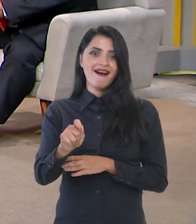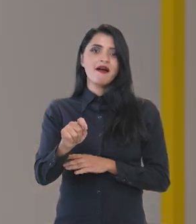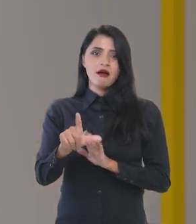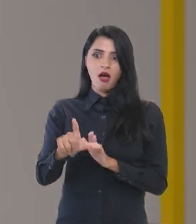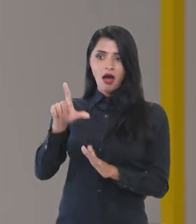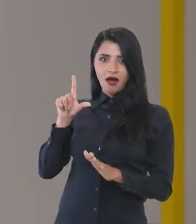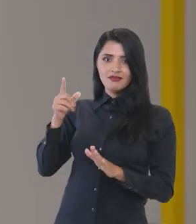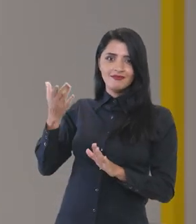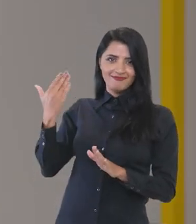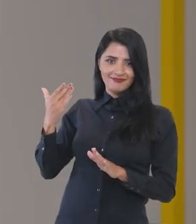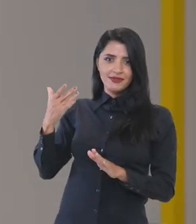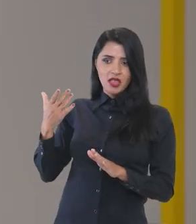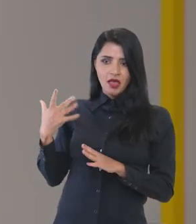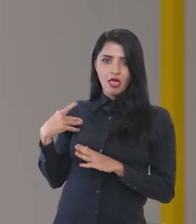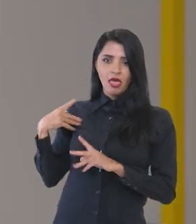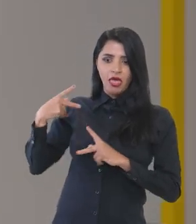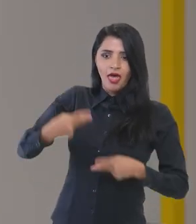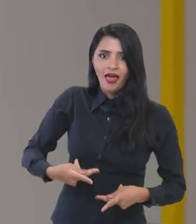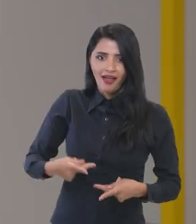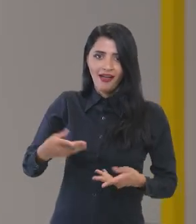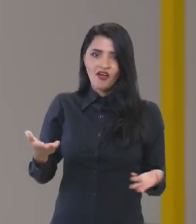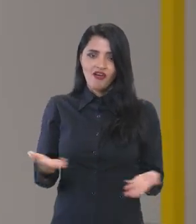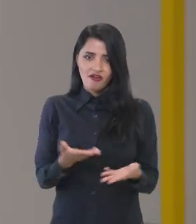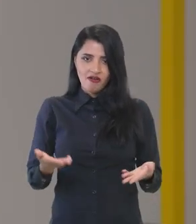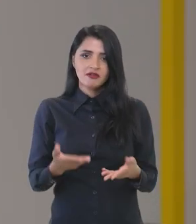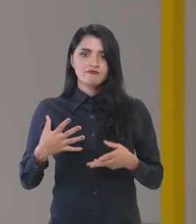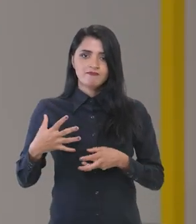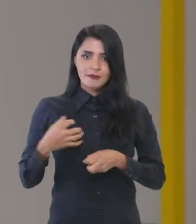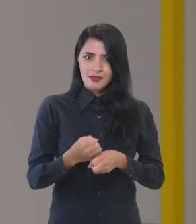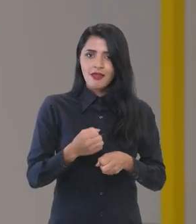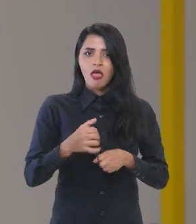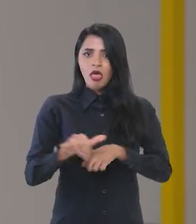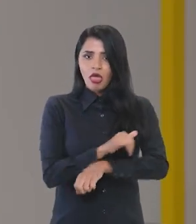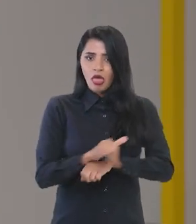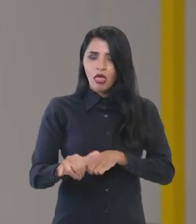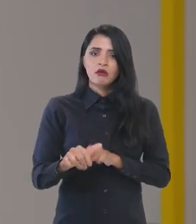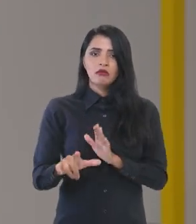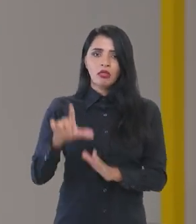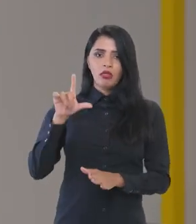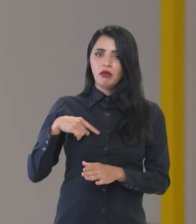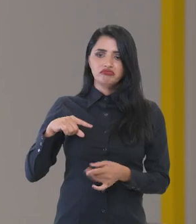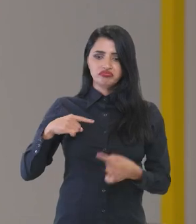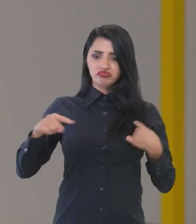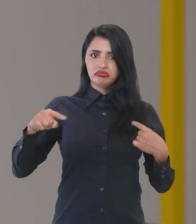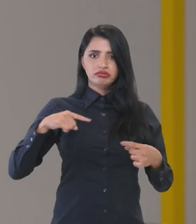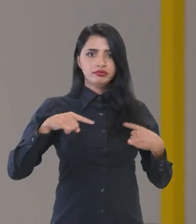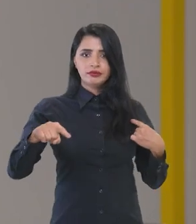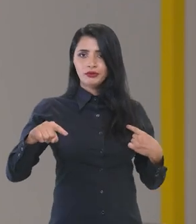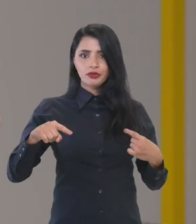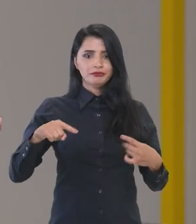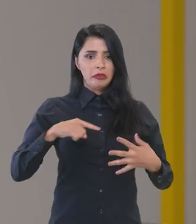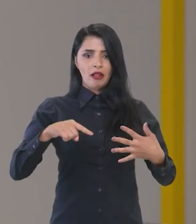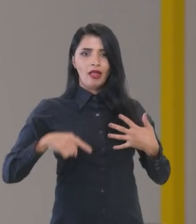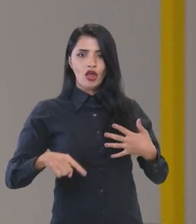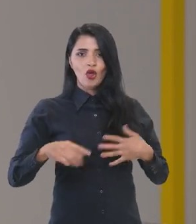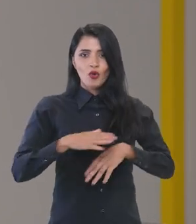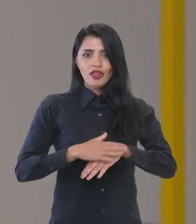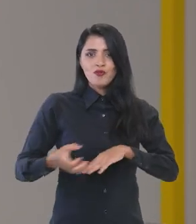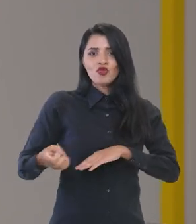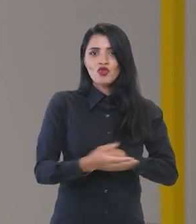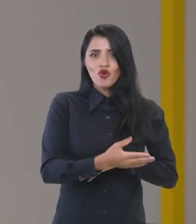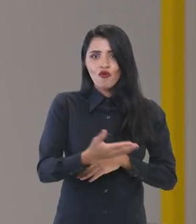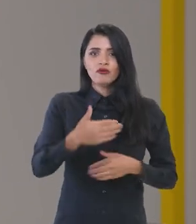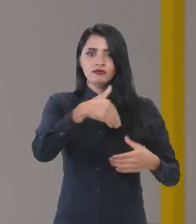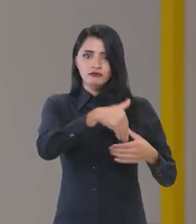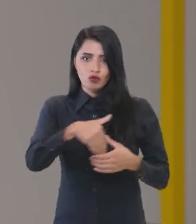e as ações orçamentárias do orçamento anterior não têm nenhuma sintonia com os novos tempos que